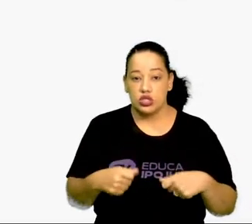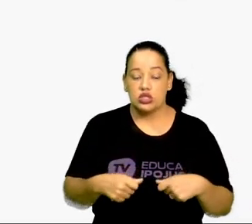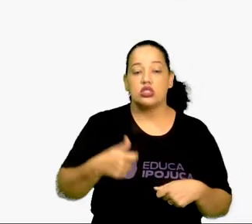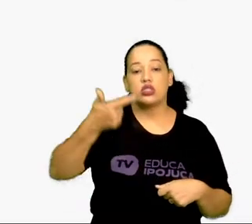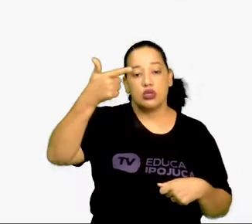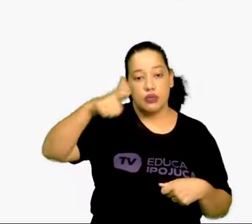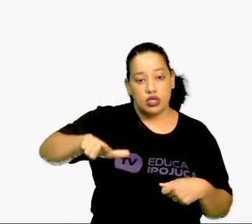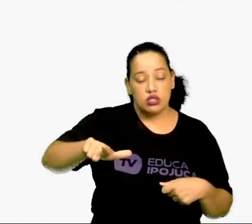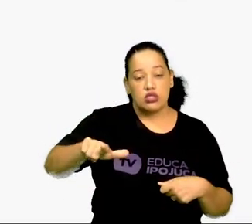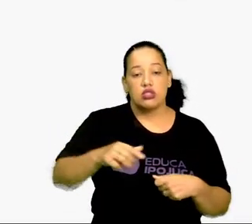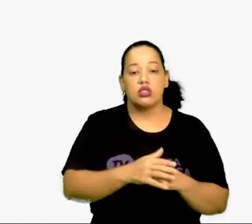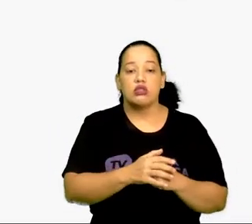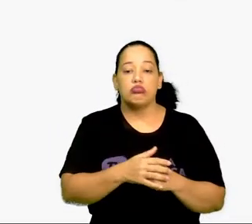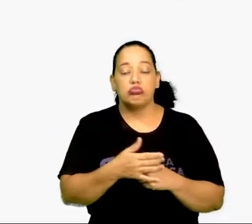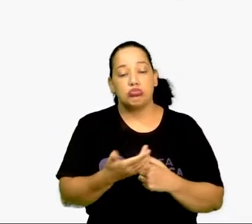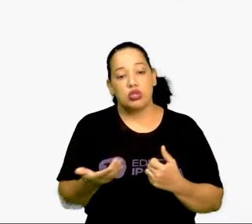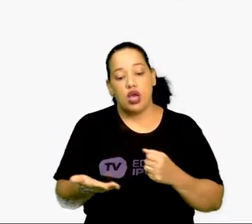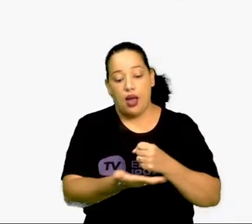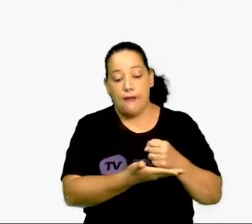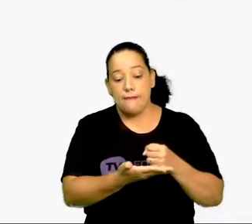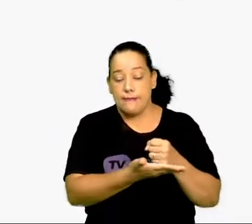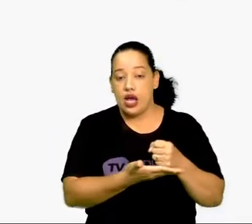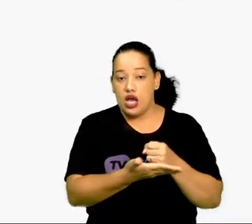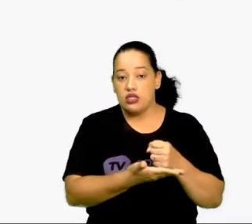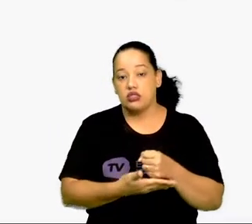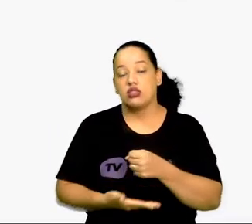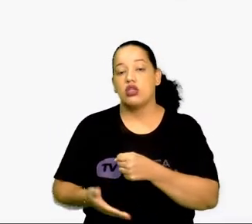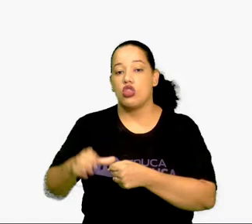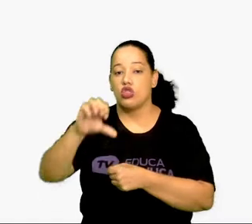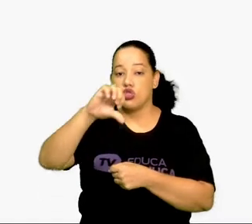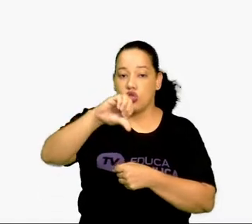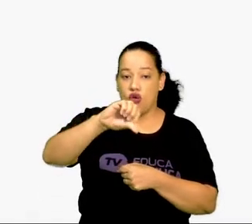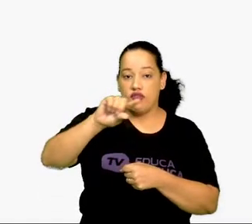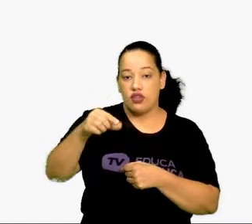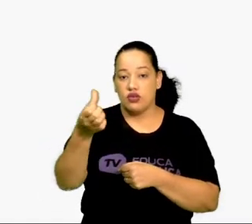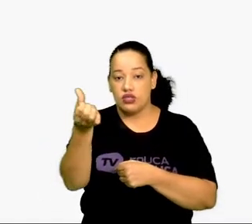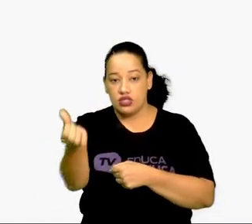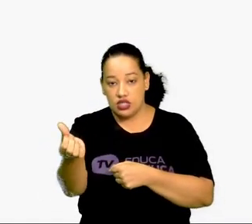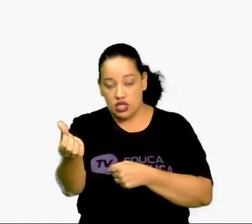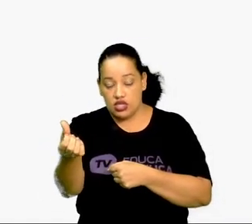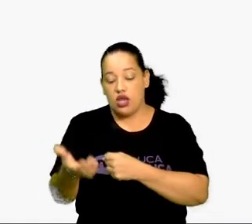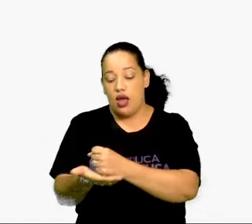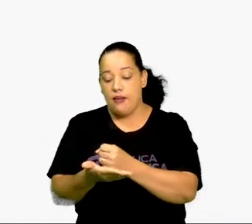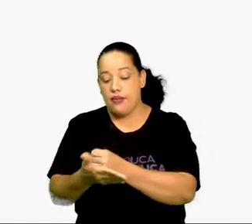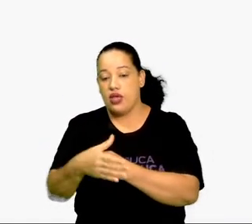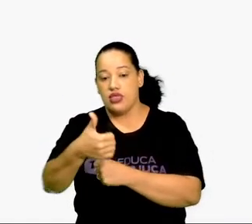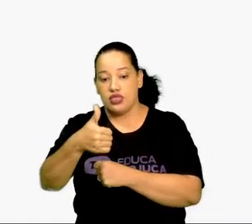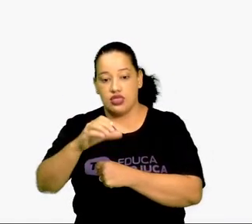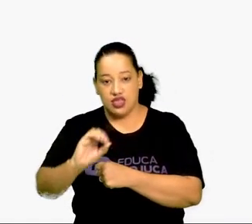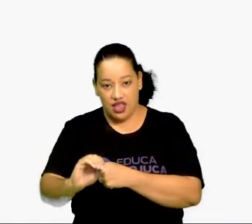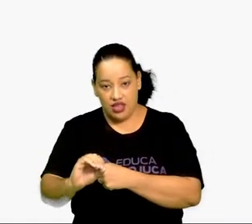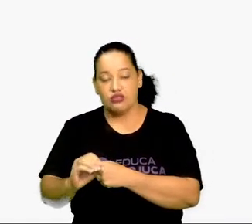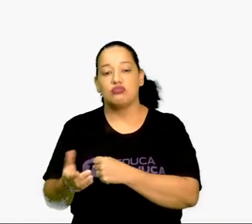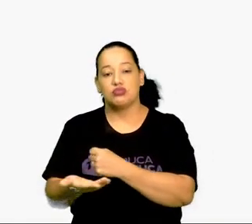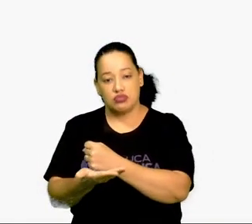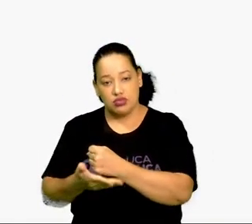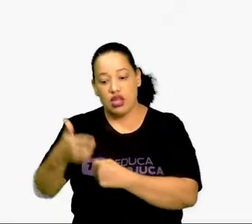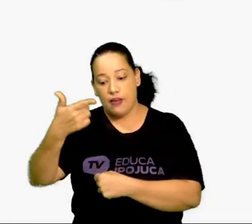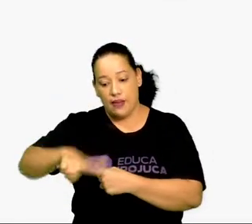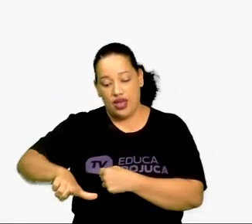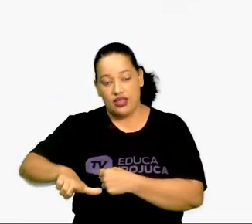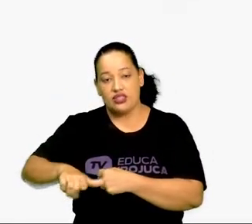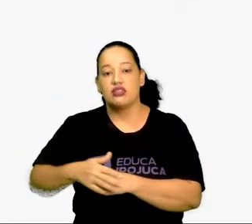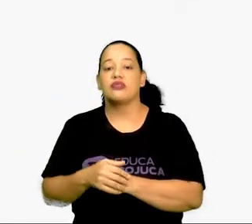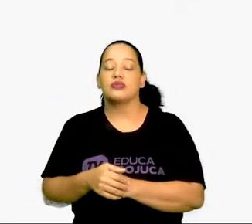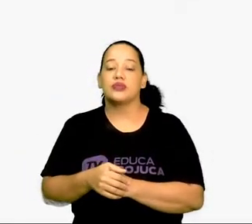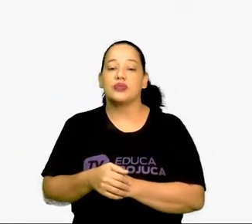também. 9,6 repete. A base 10 também. E os expoentes, como a